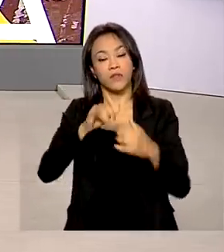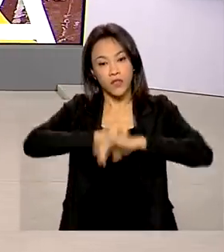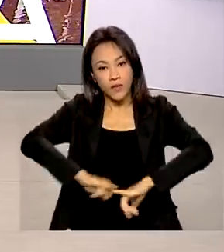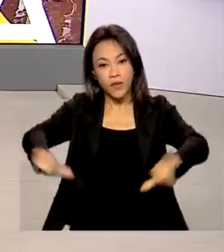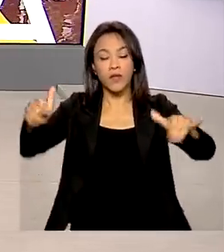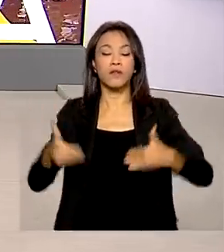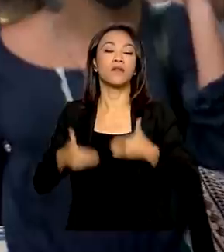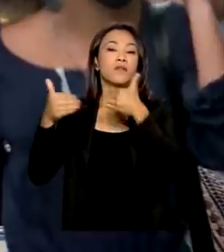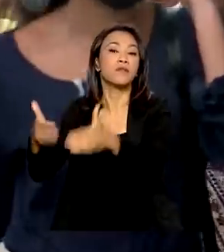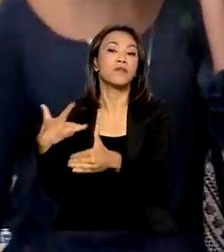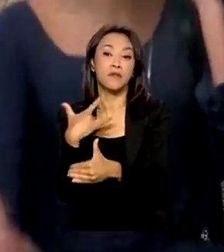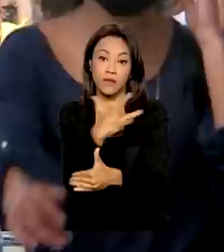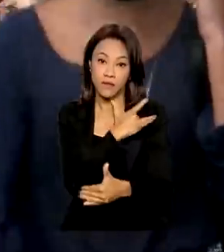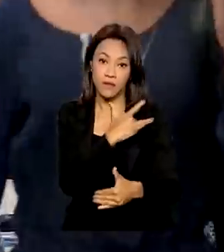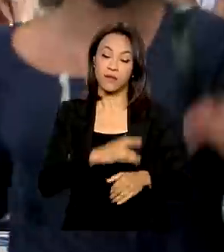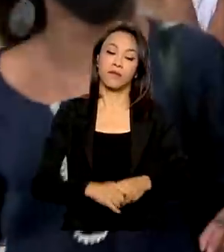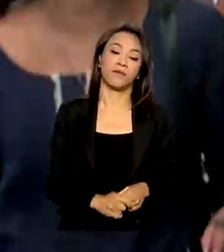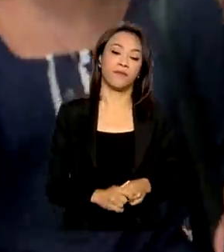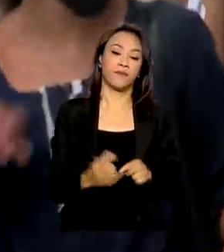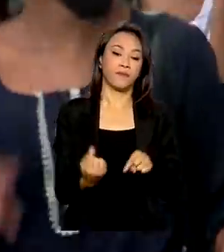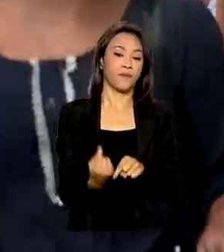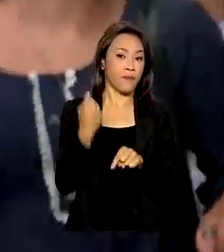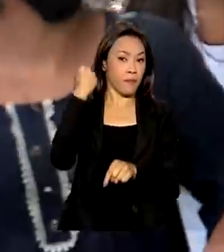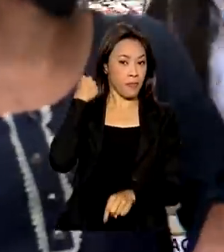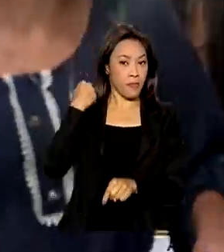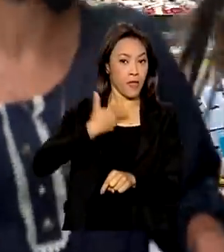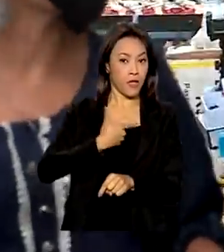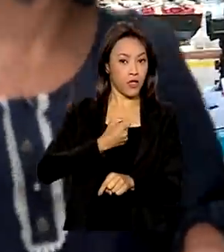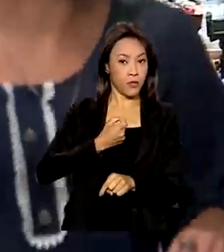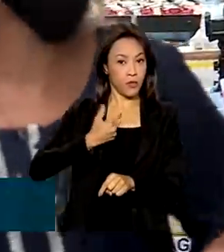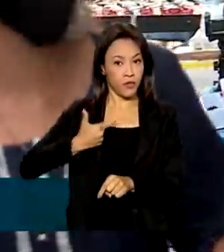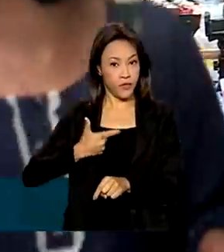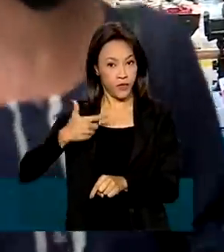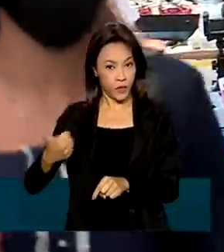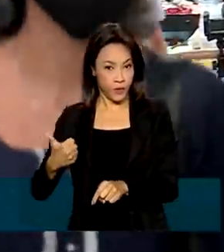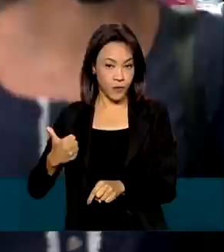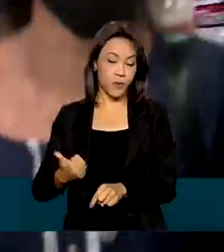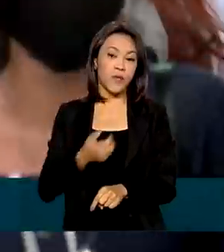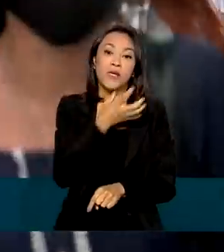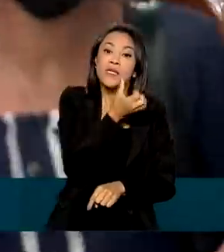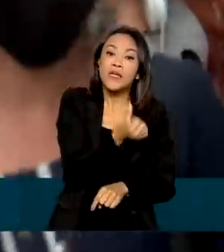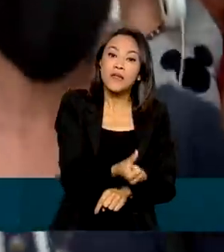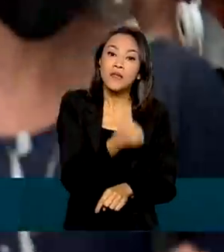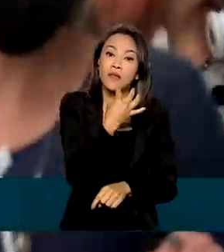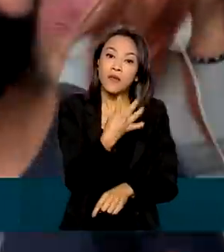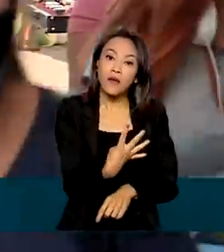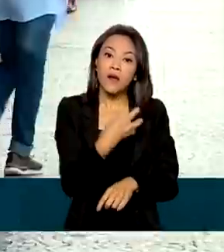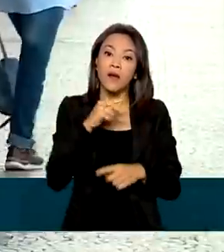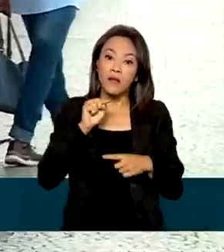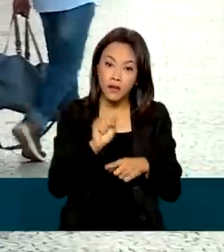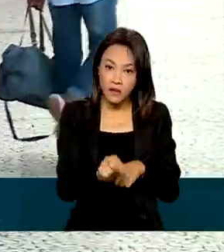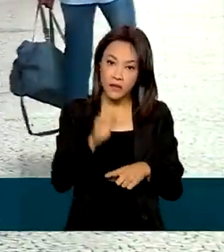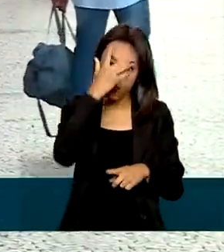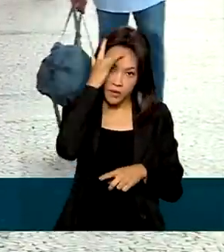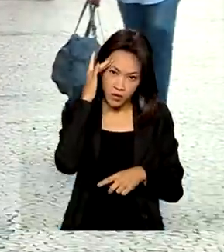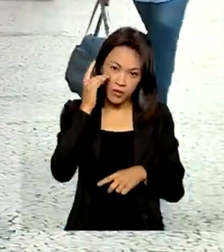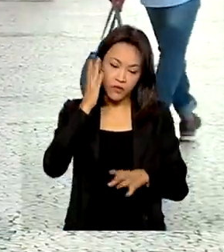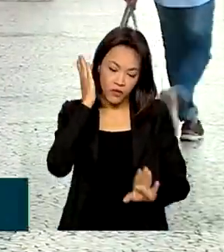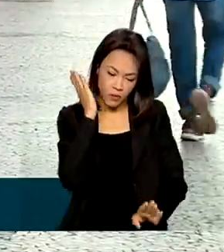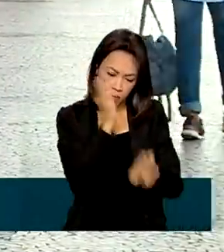Ministério da Saúde. Em 2021, cerca de 64 mil pessoas foram